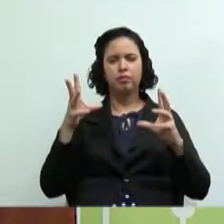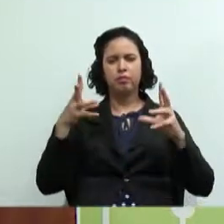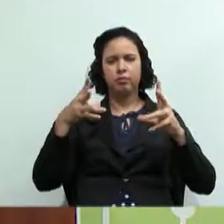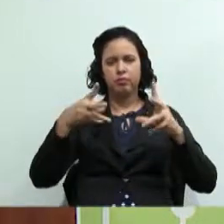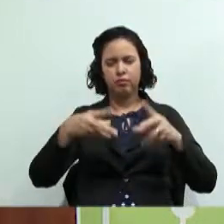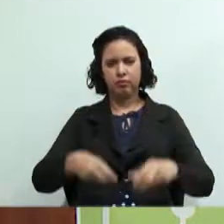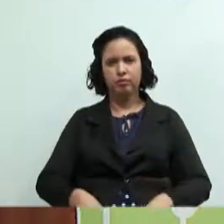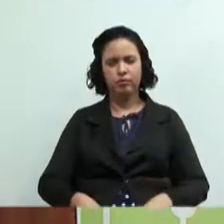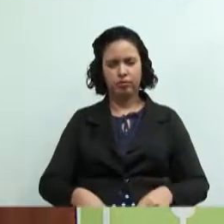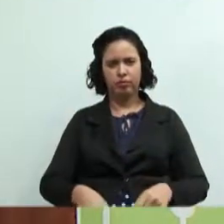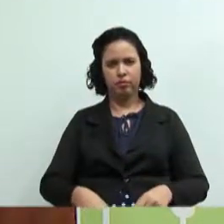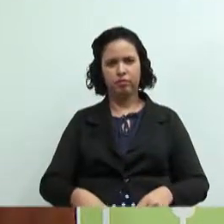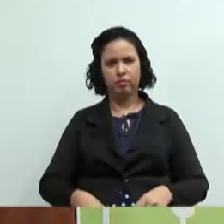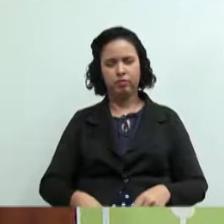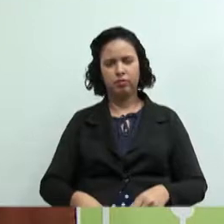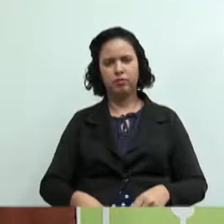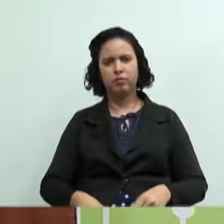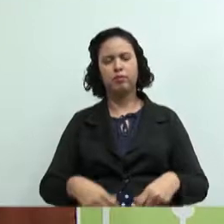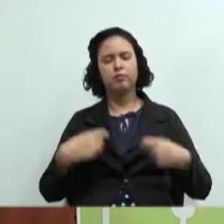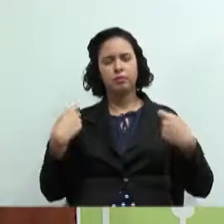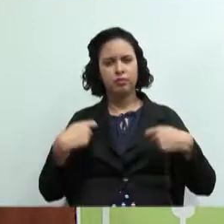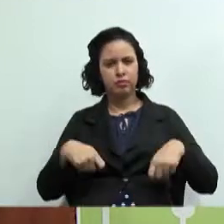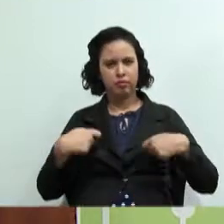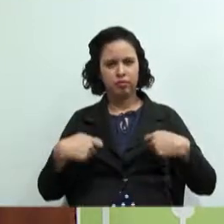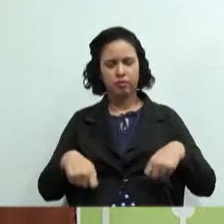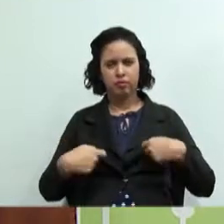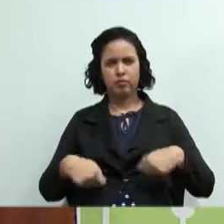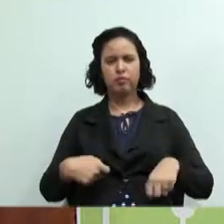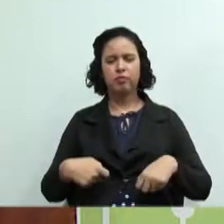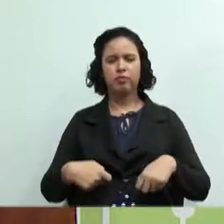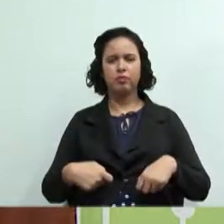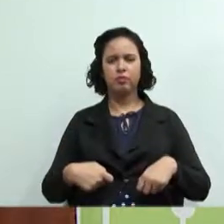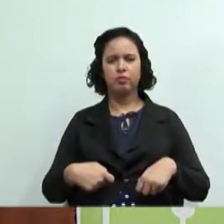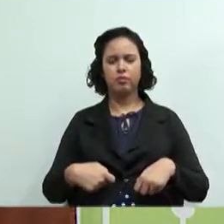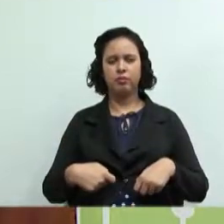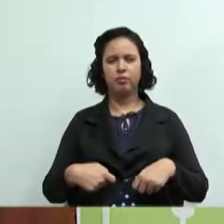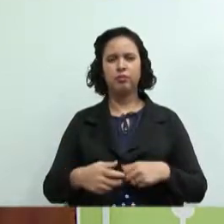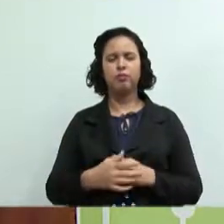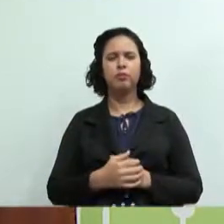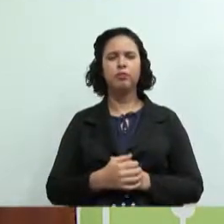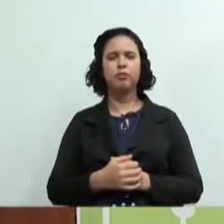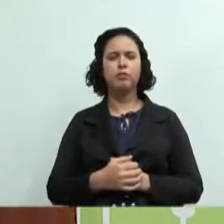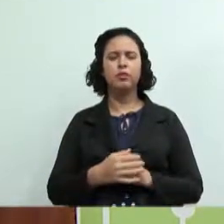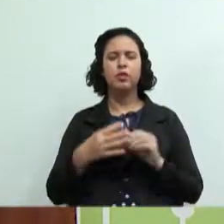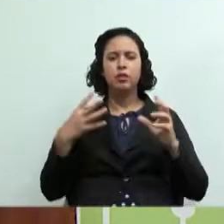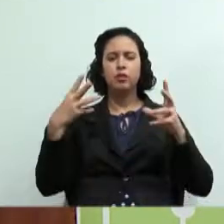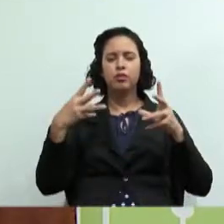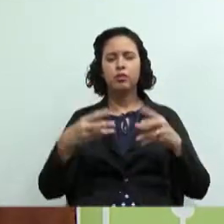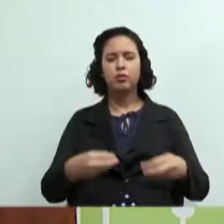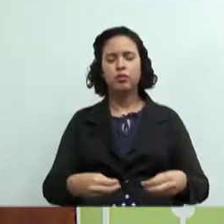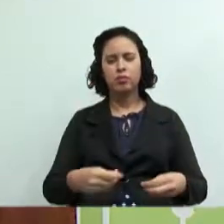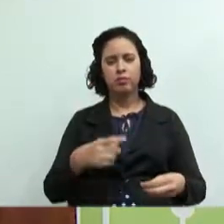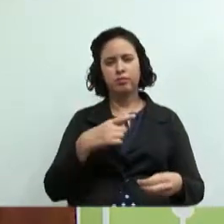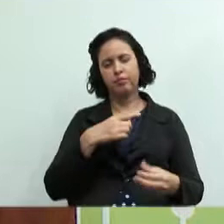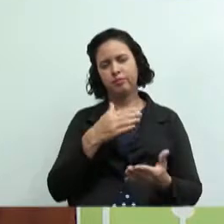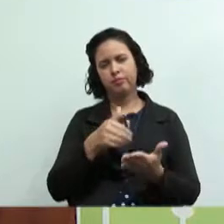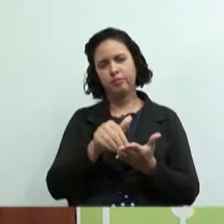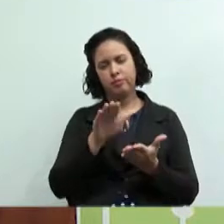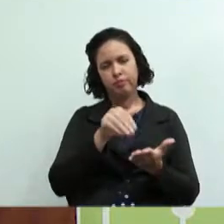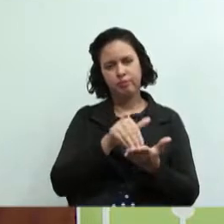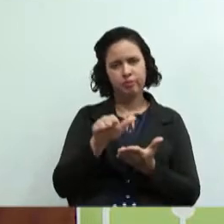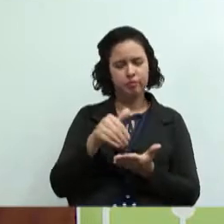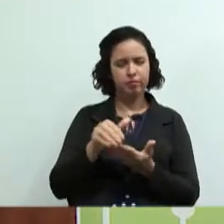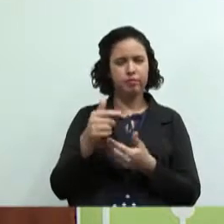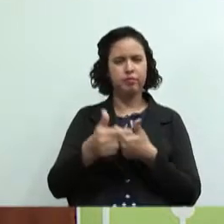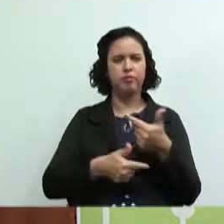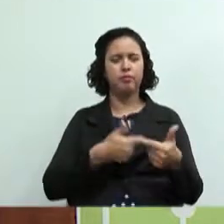instituições eles precisam desse tipo de serviço e todas estão demitindo esses trabalhadores